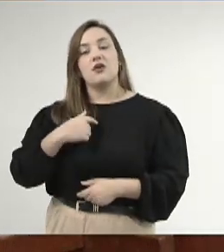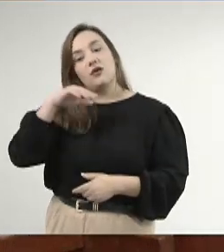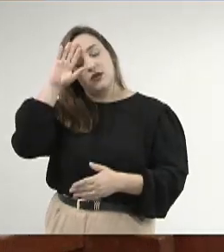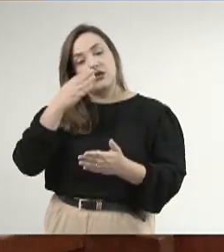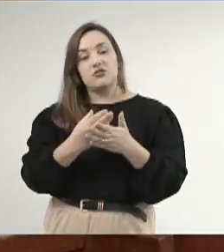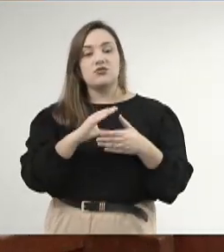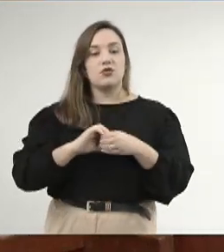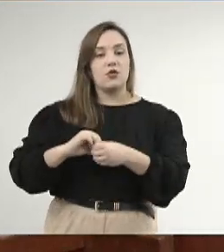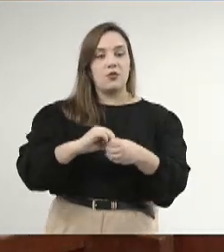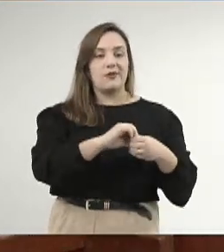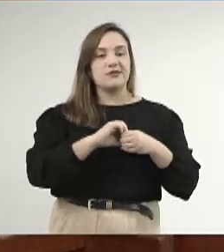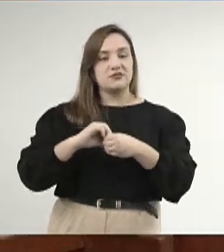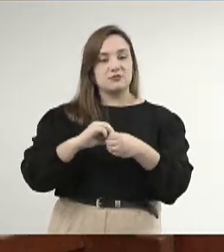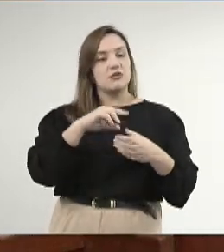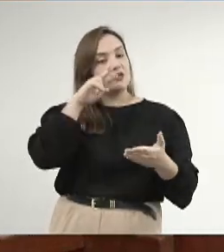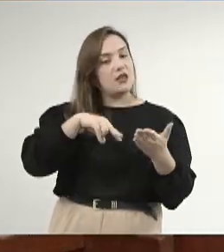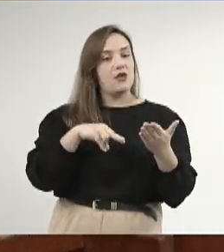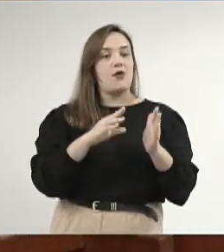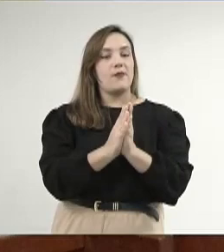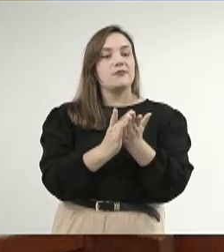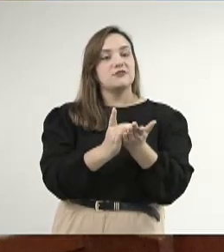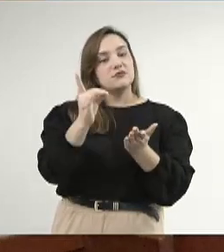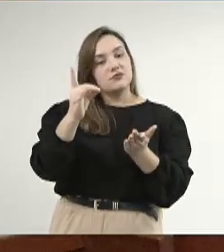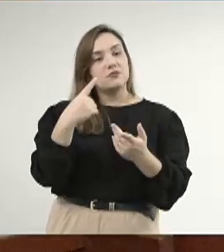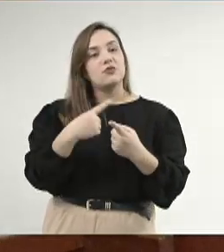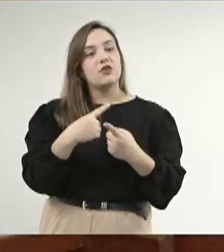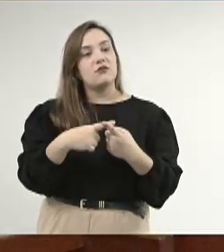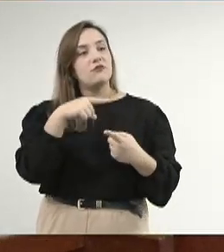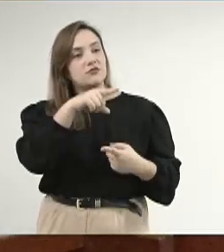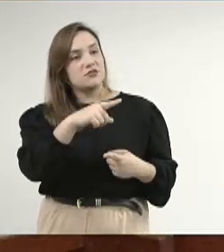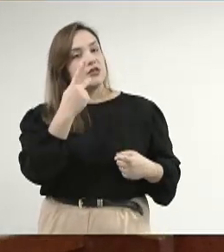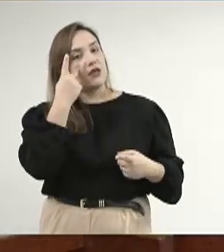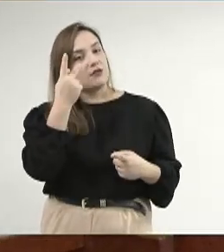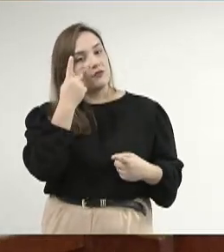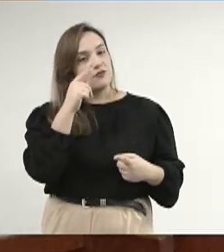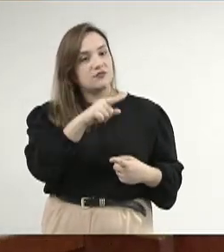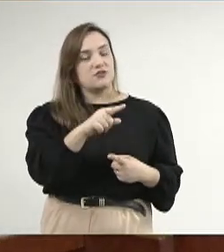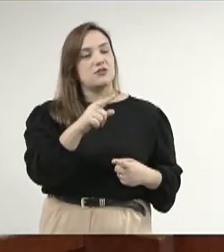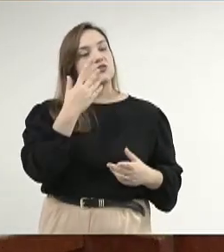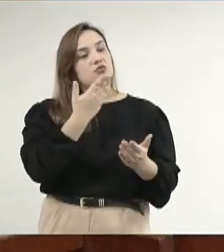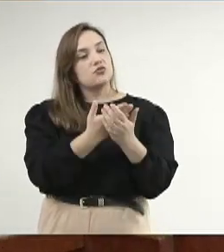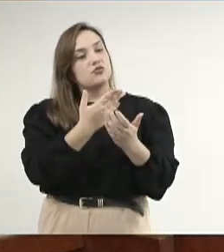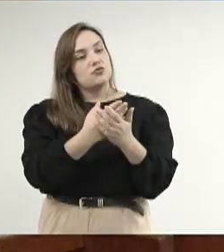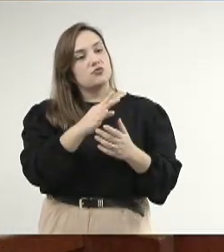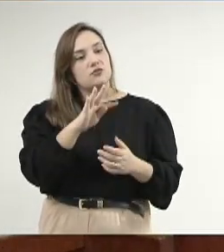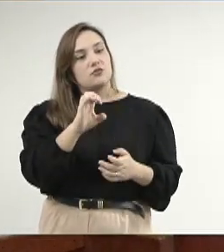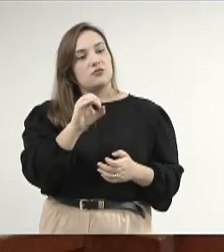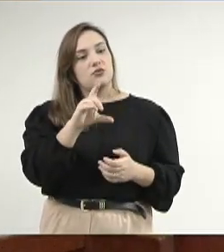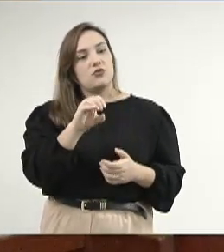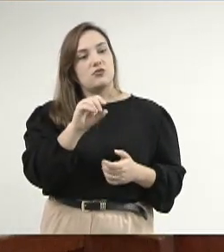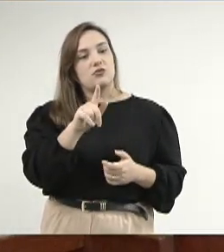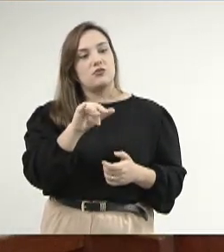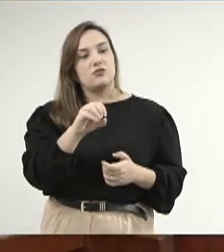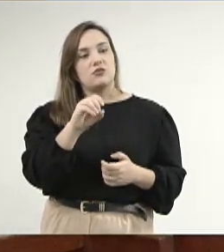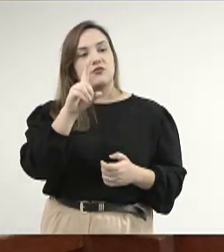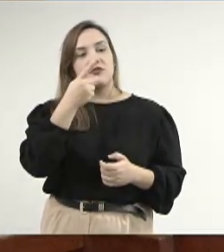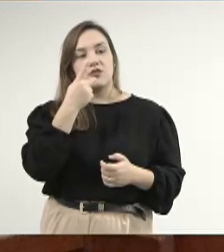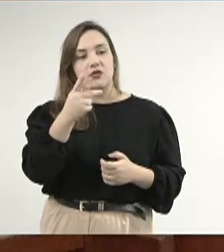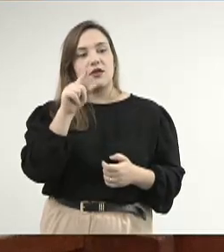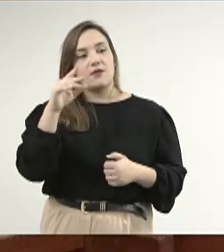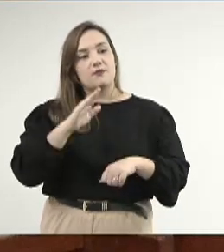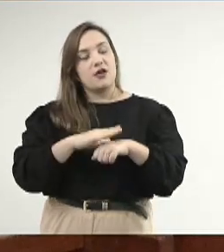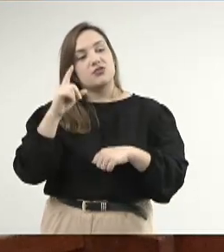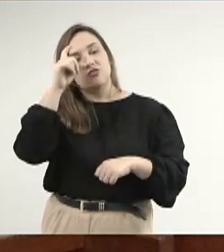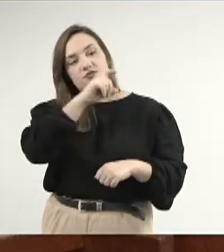tem uma parte que diz, Vossa Excelência, que teólogo, eu conheço só um pouquinho do livro sagrado, que diz que é mais difícil quebrar